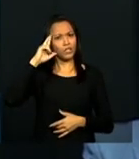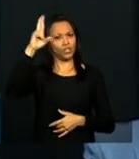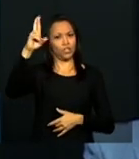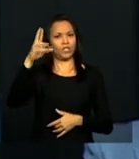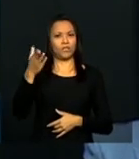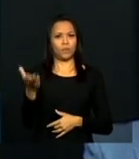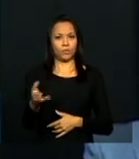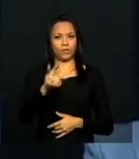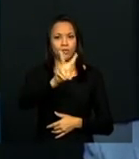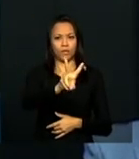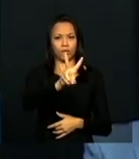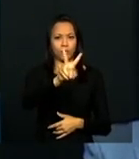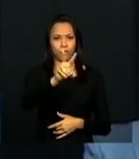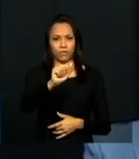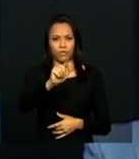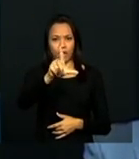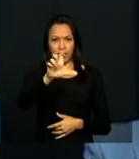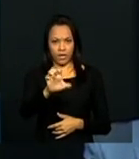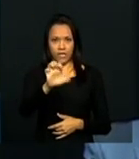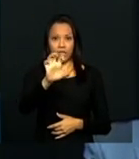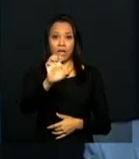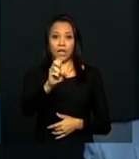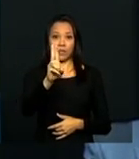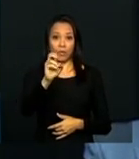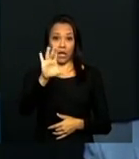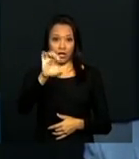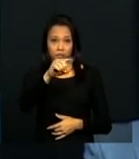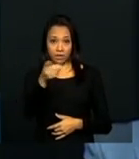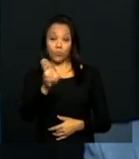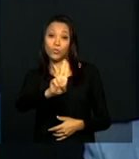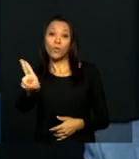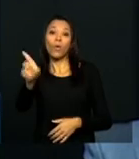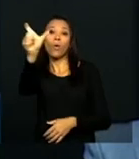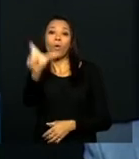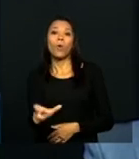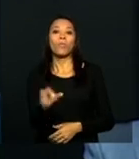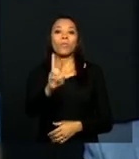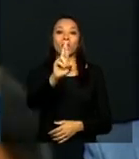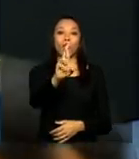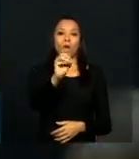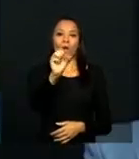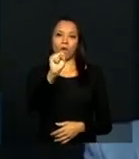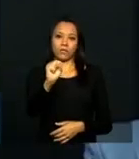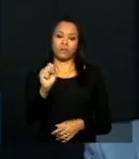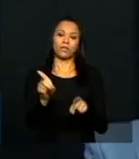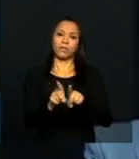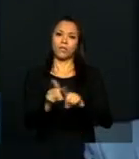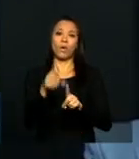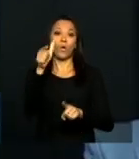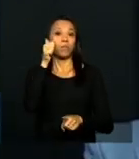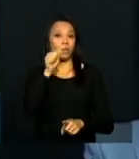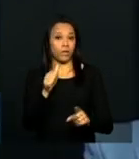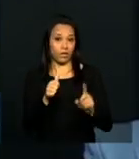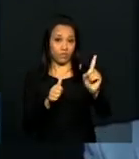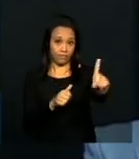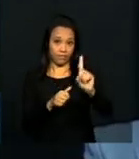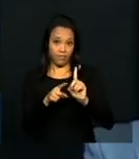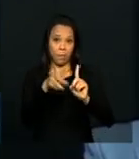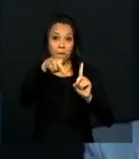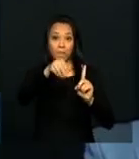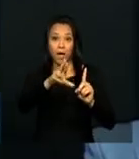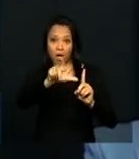Vlado Educação, Ana Rosa Abreu, e a nossa coordenadora de conteúdos do portal, Paula Saqueta.